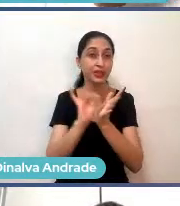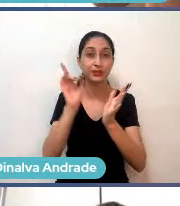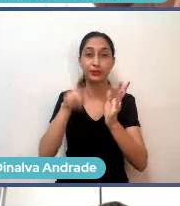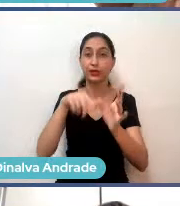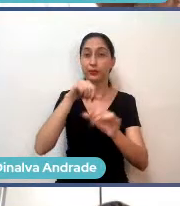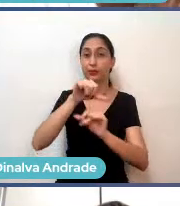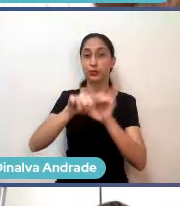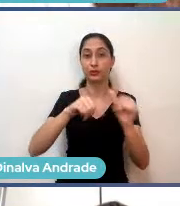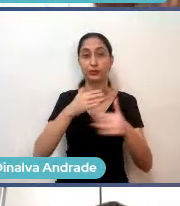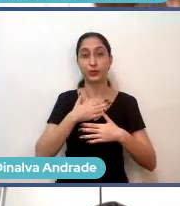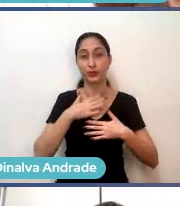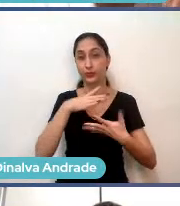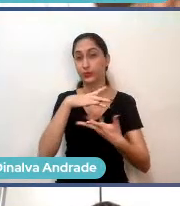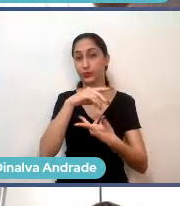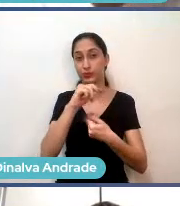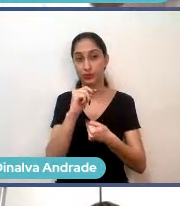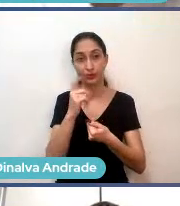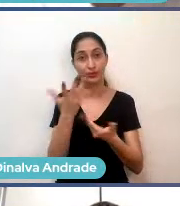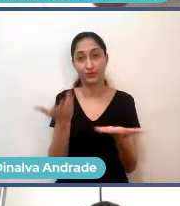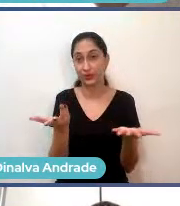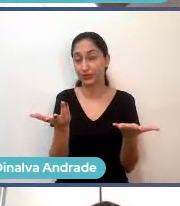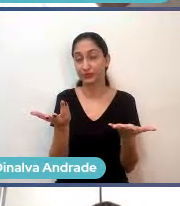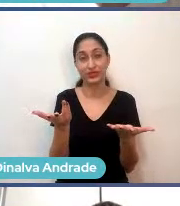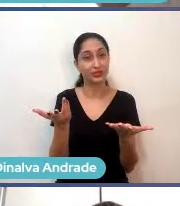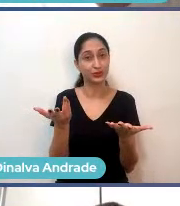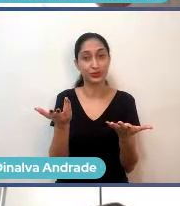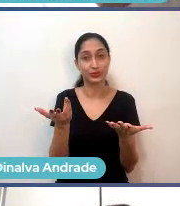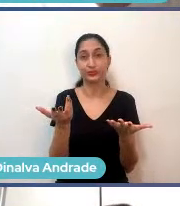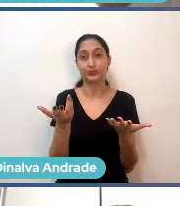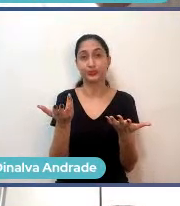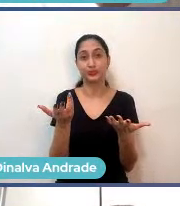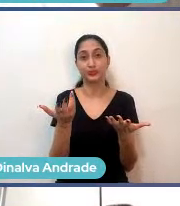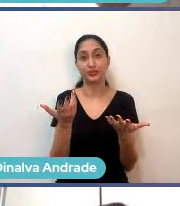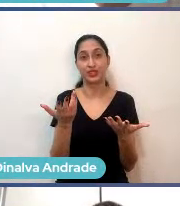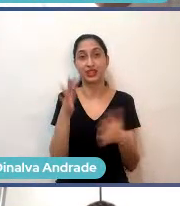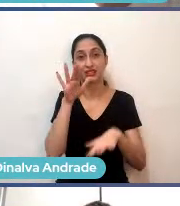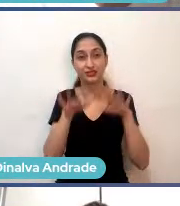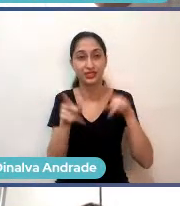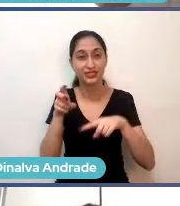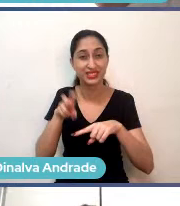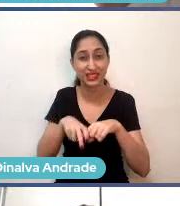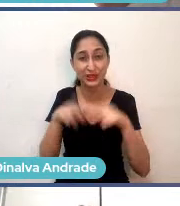é isso, minha gente. Tem hora que eu sento, choro.